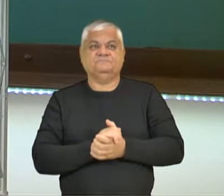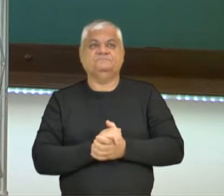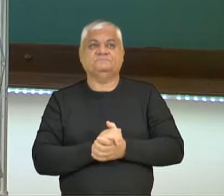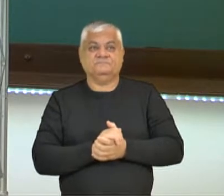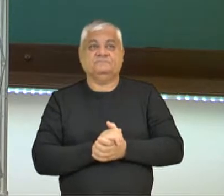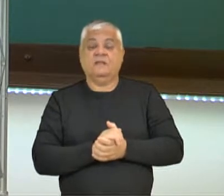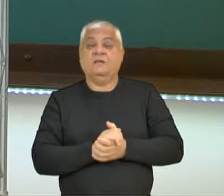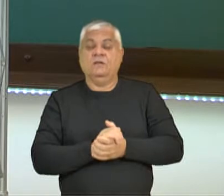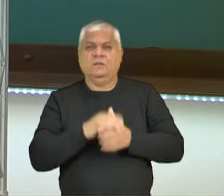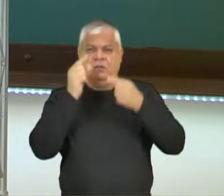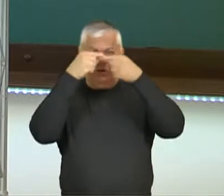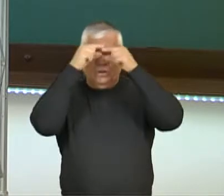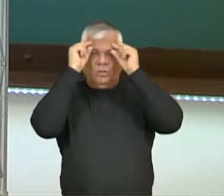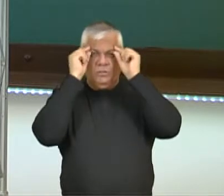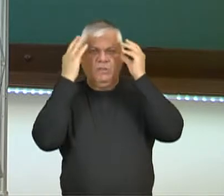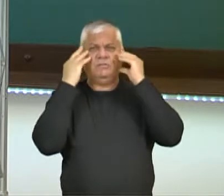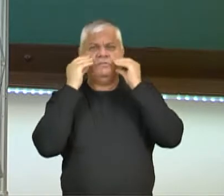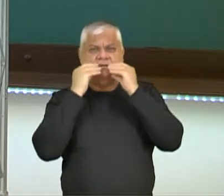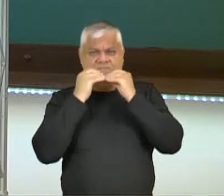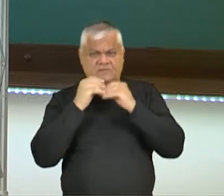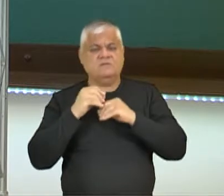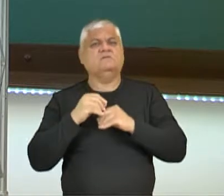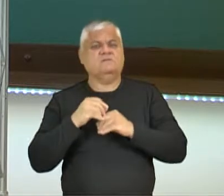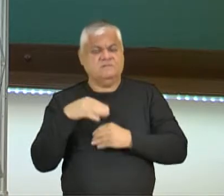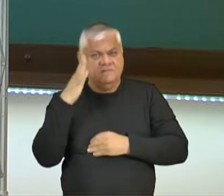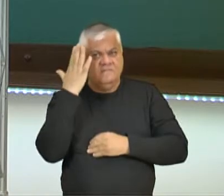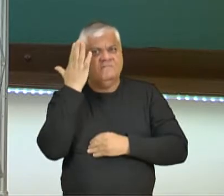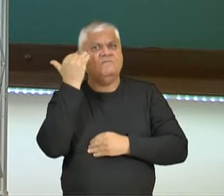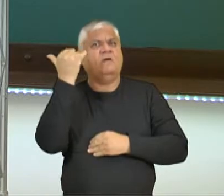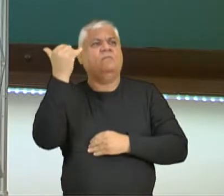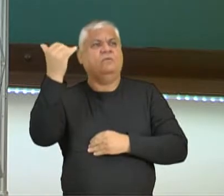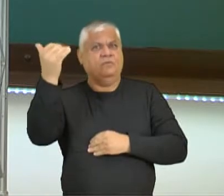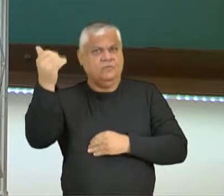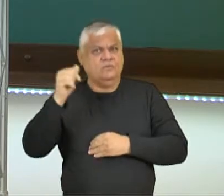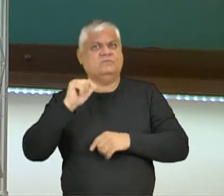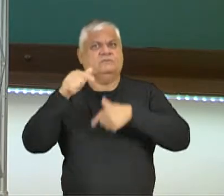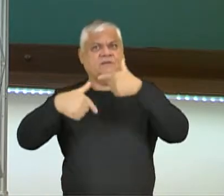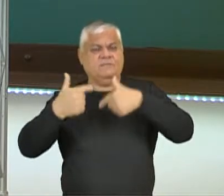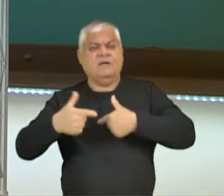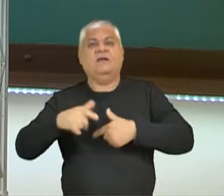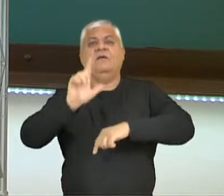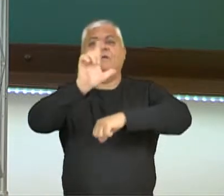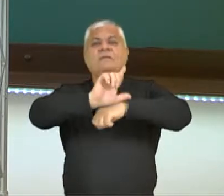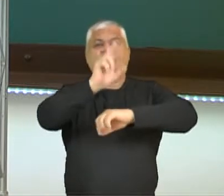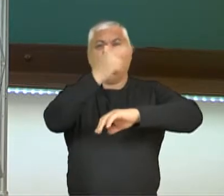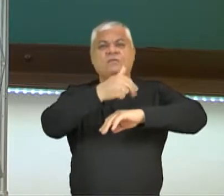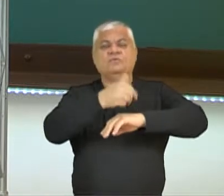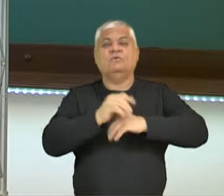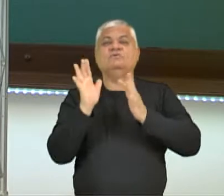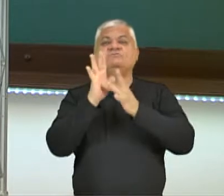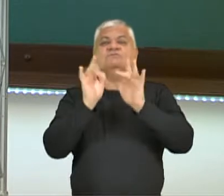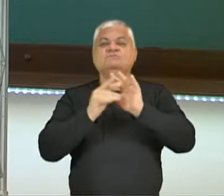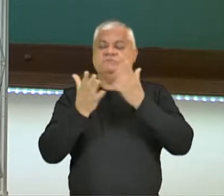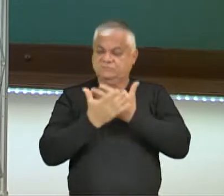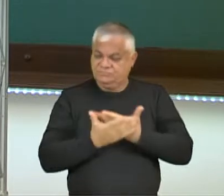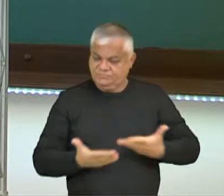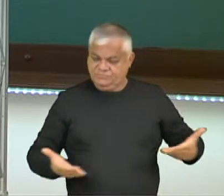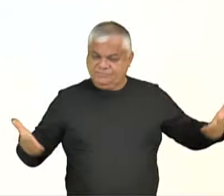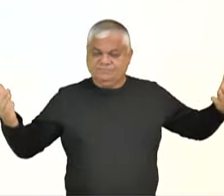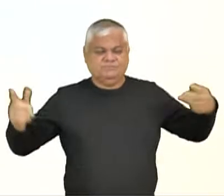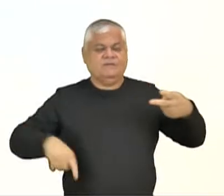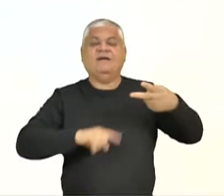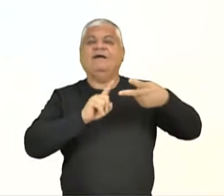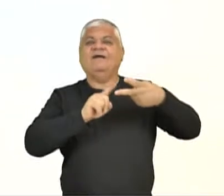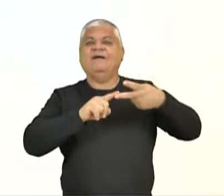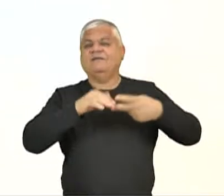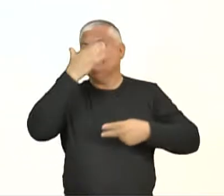da Vinci, conhecido, sim, principalmente por essas duas obras, ó, A Última Ceia e Monalisa. Ele pode